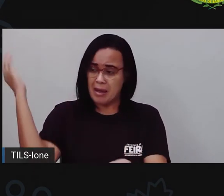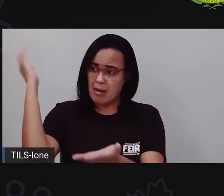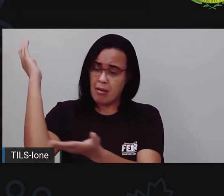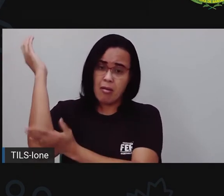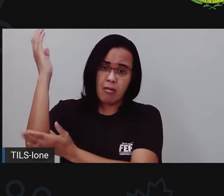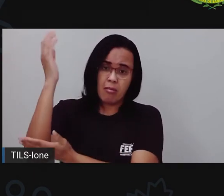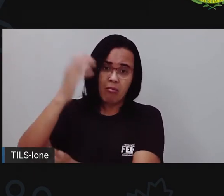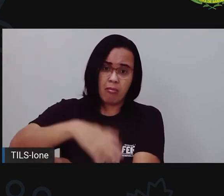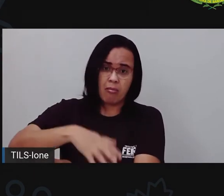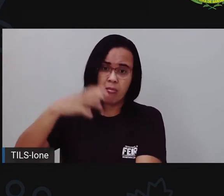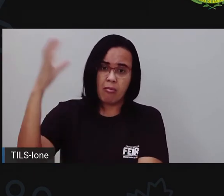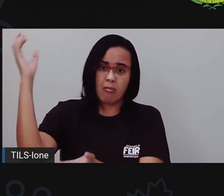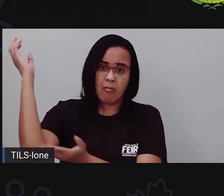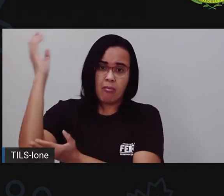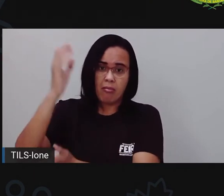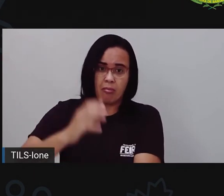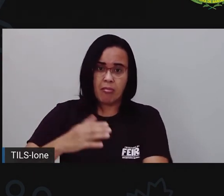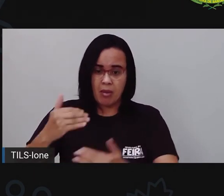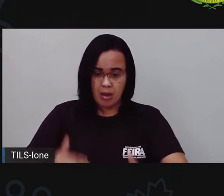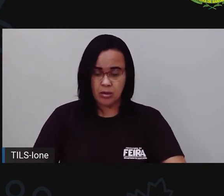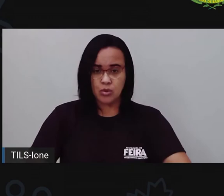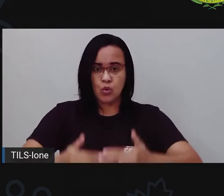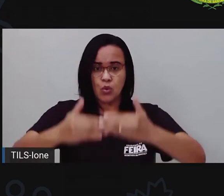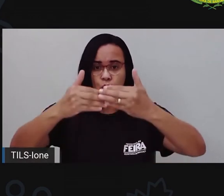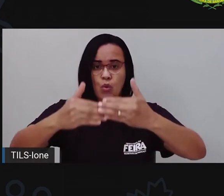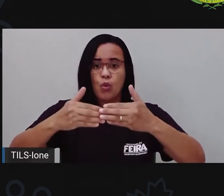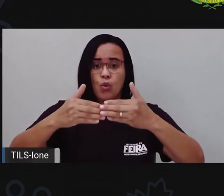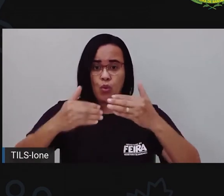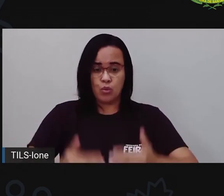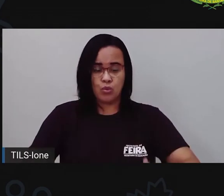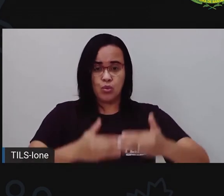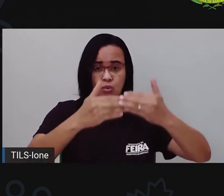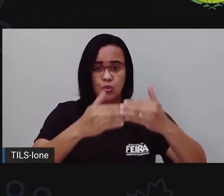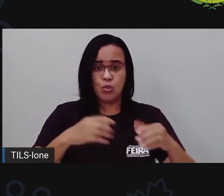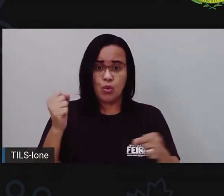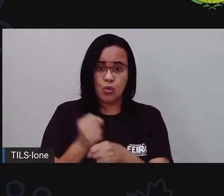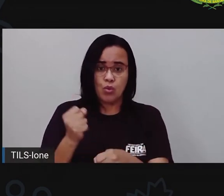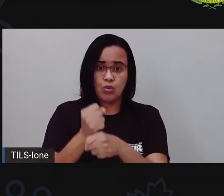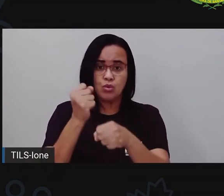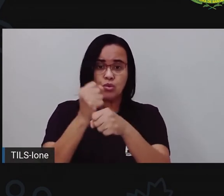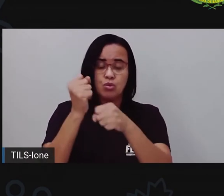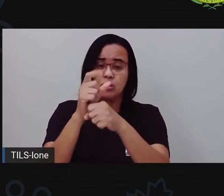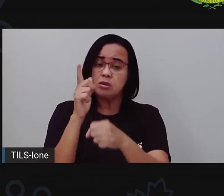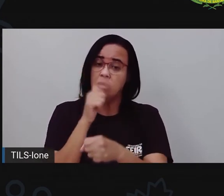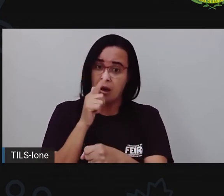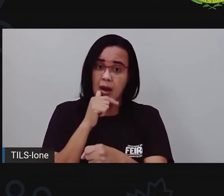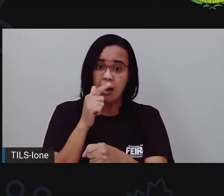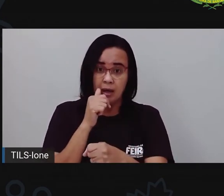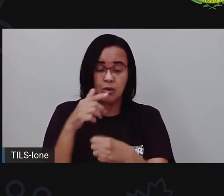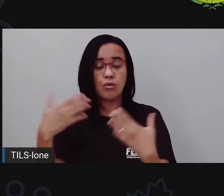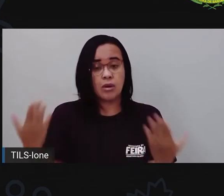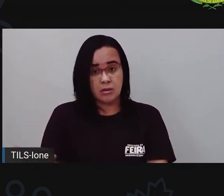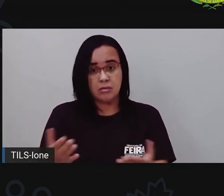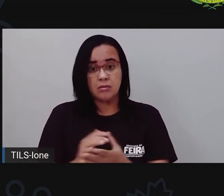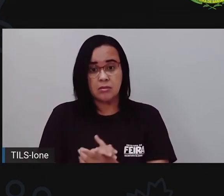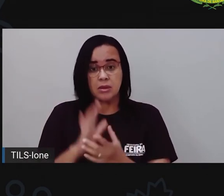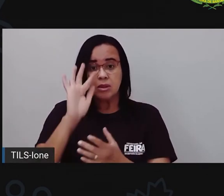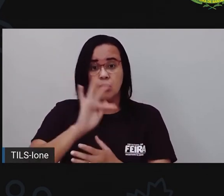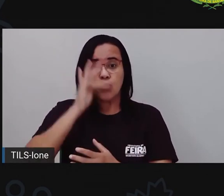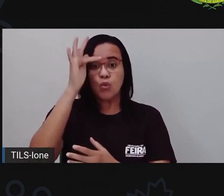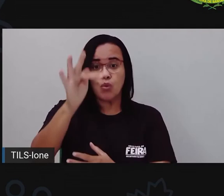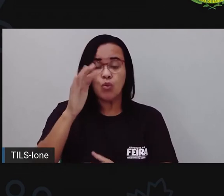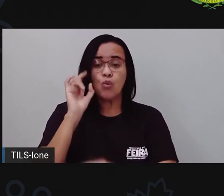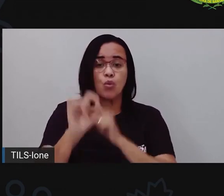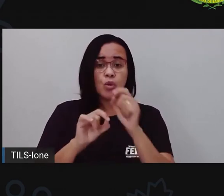modificando o ambiente, tirando a casa, né? Destruindo a casa desses animais. Então, eles vão procurar